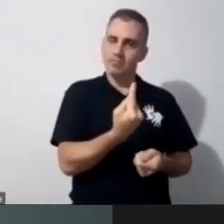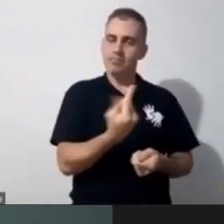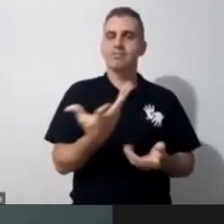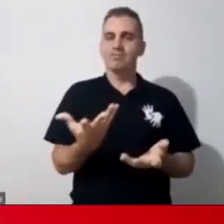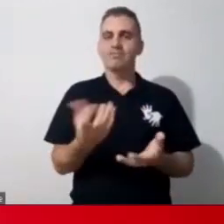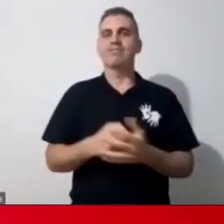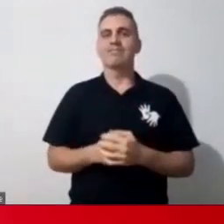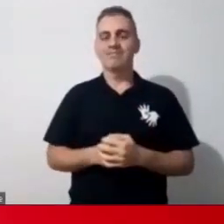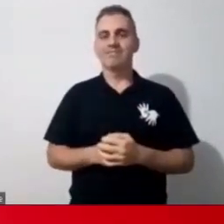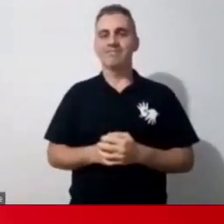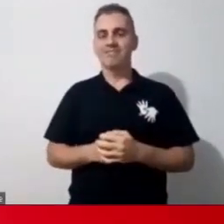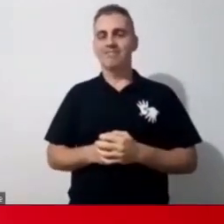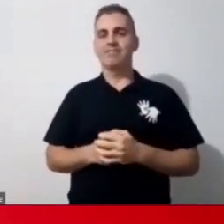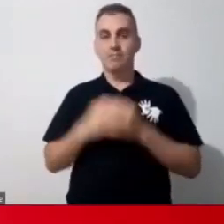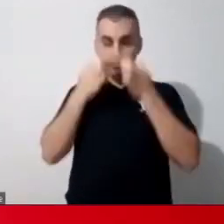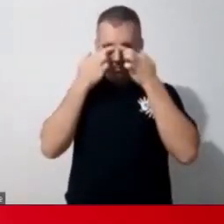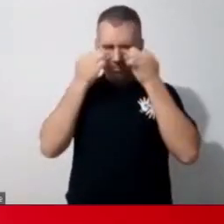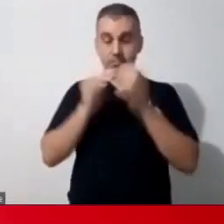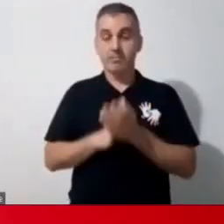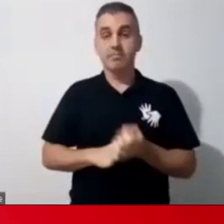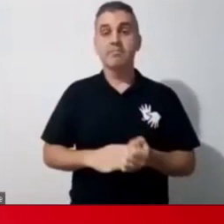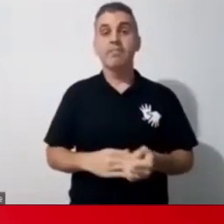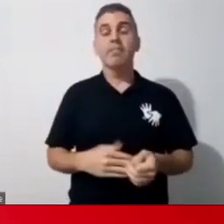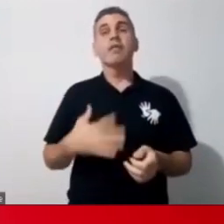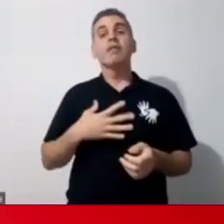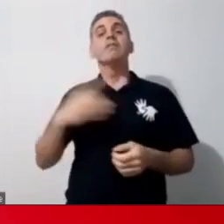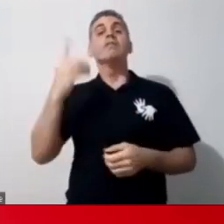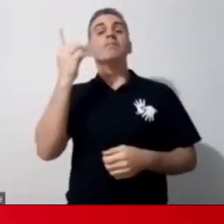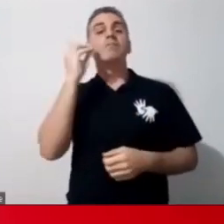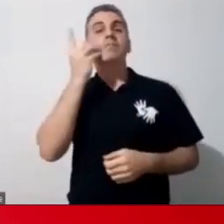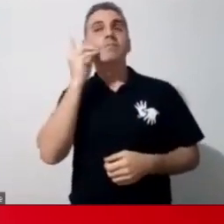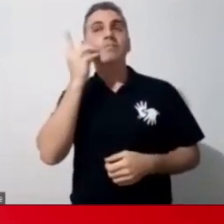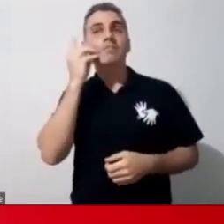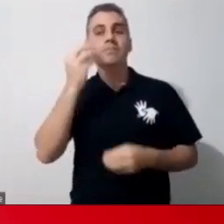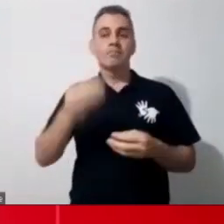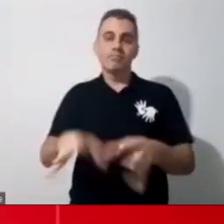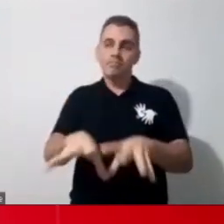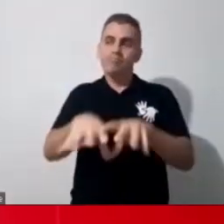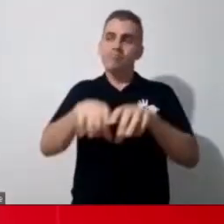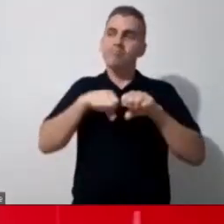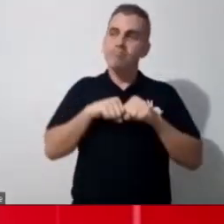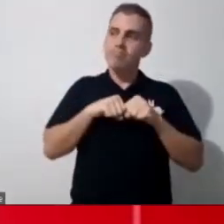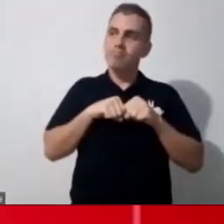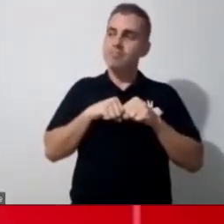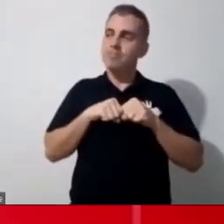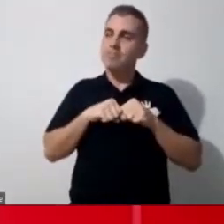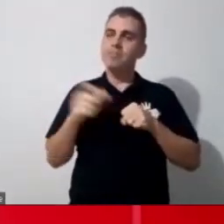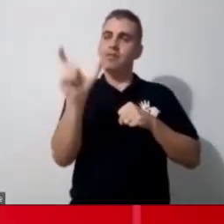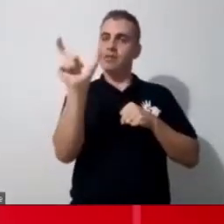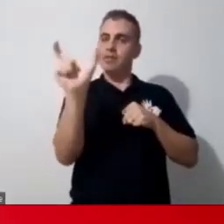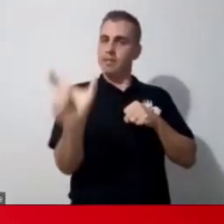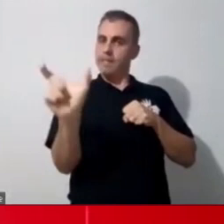eu levo. Eu, assim, o que que eu levo comigo? Eu levo, eu vou carregar comigo a palavra minústice,